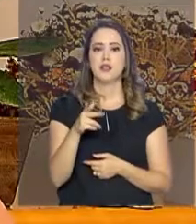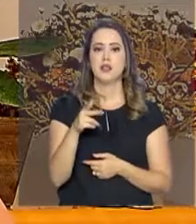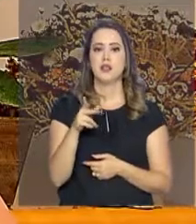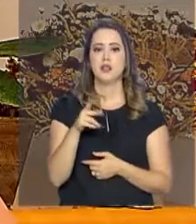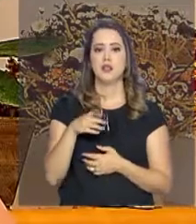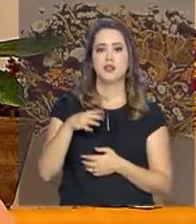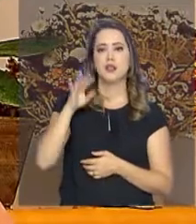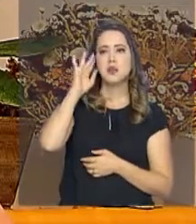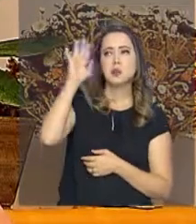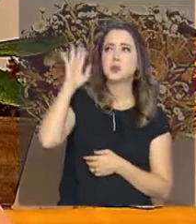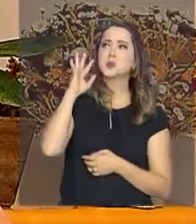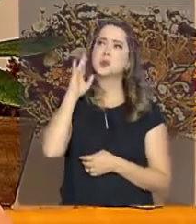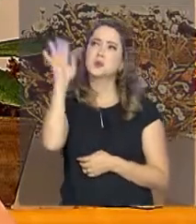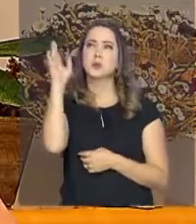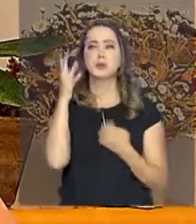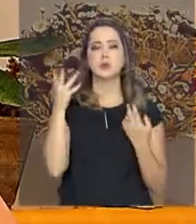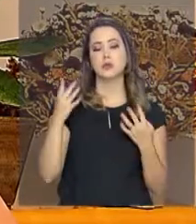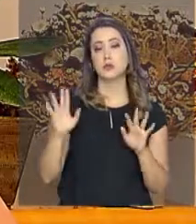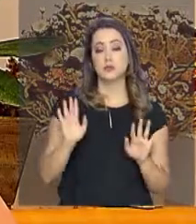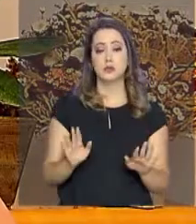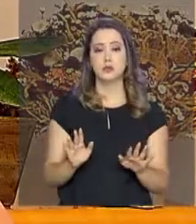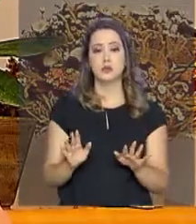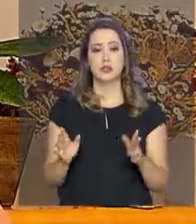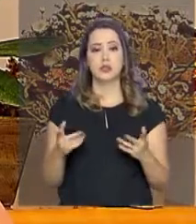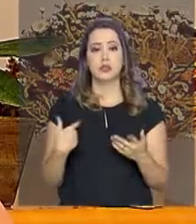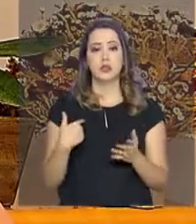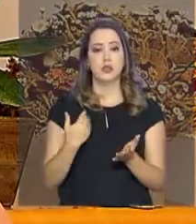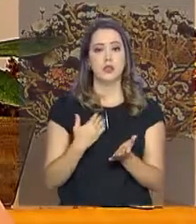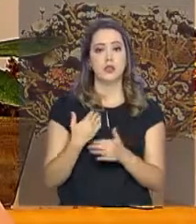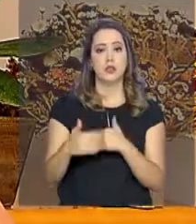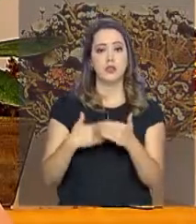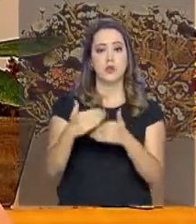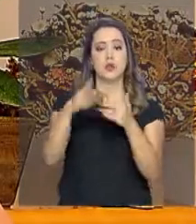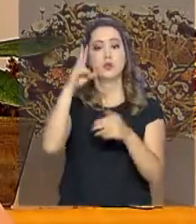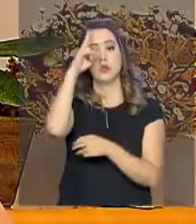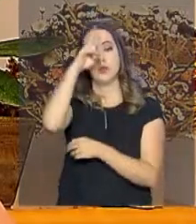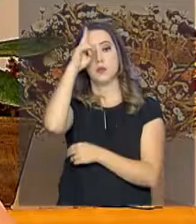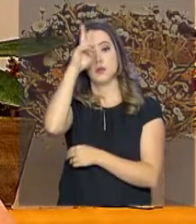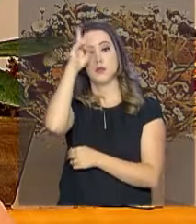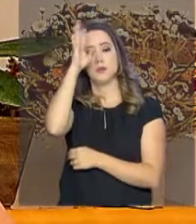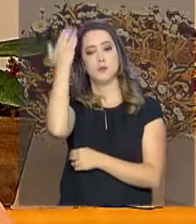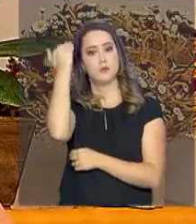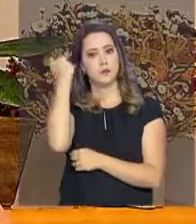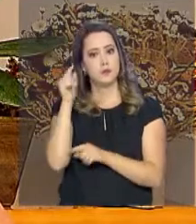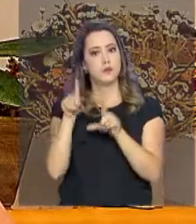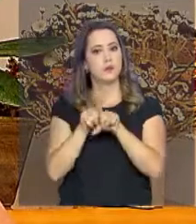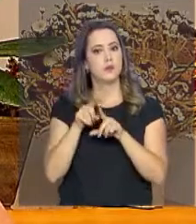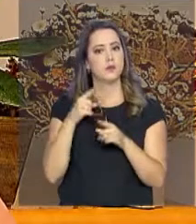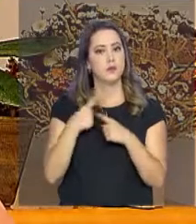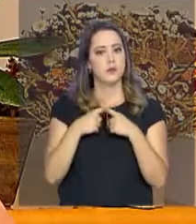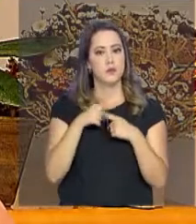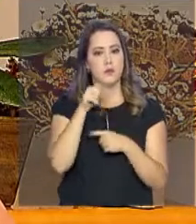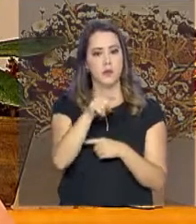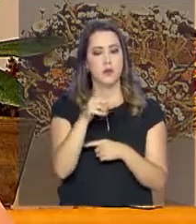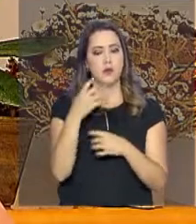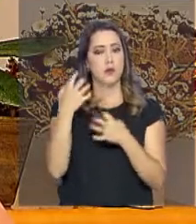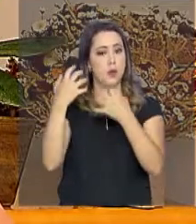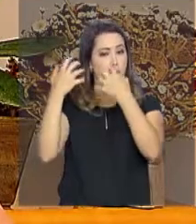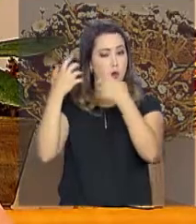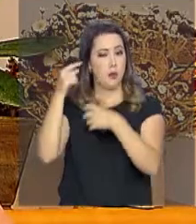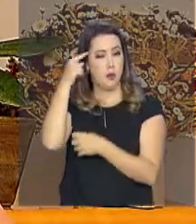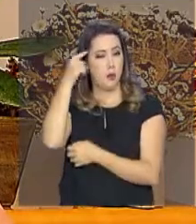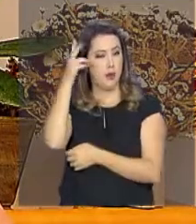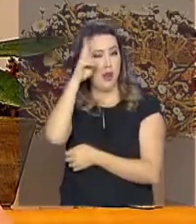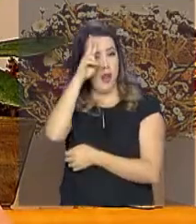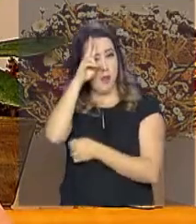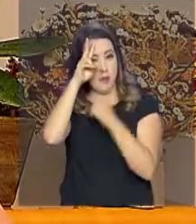avoadinha e ela continua se lembrando bastante das coisas, porque no caso da mamãe, a memória